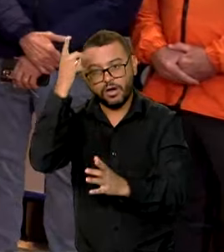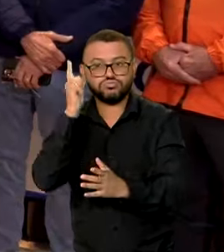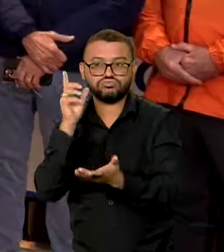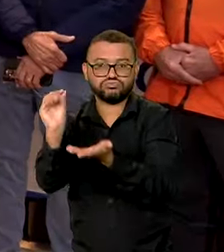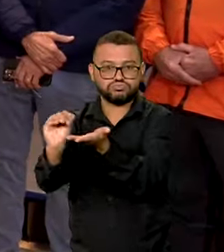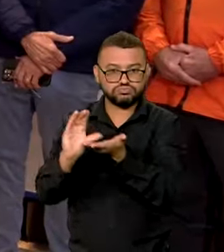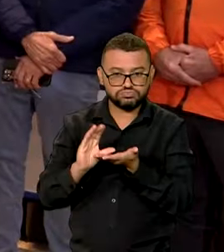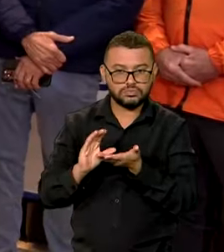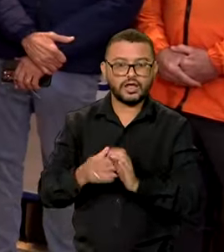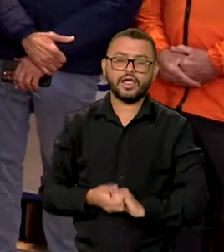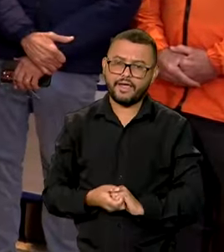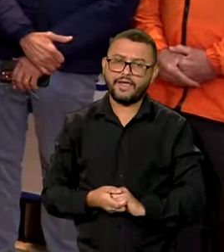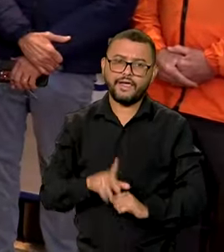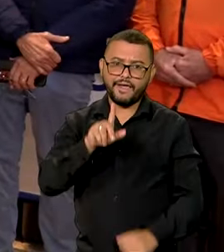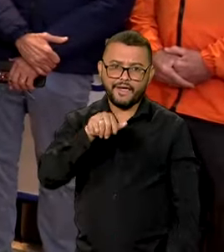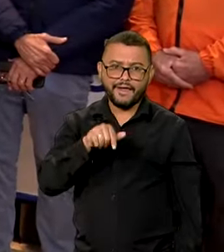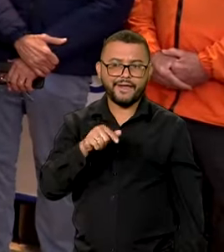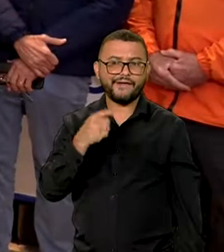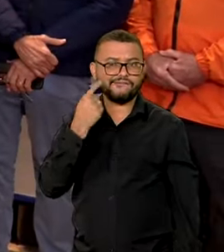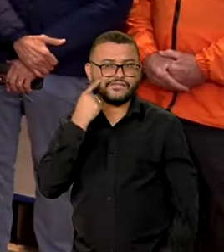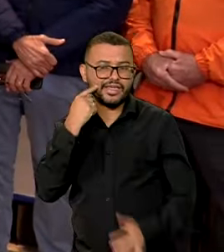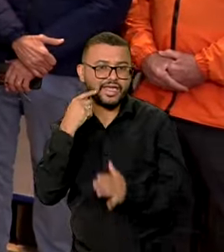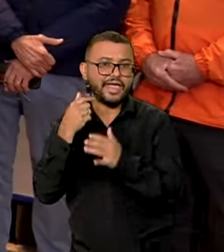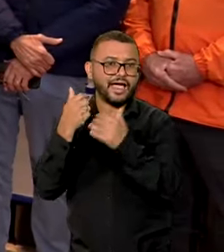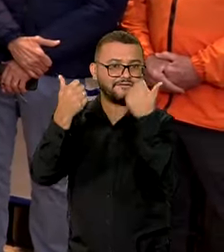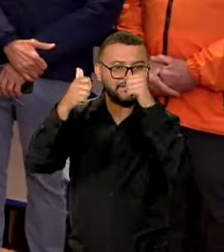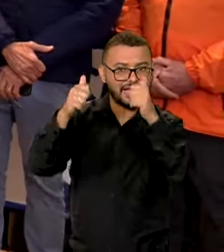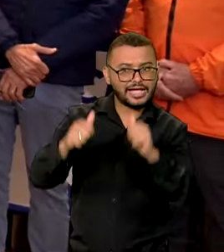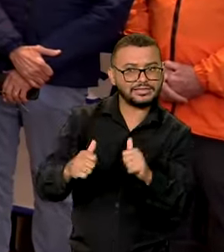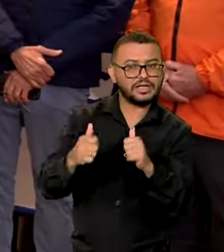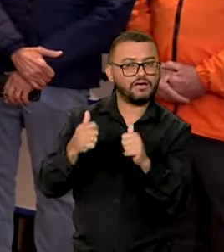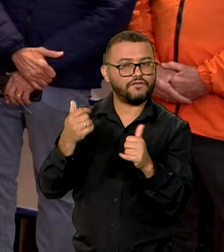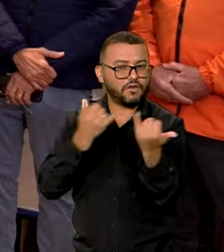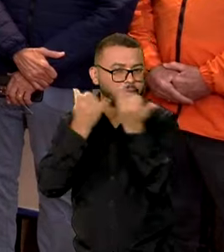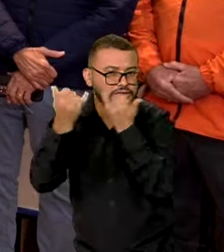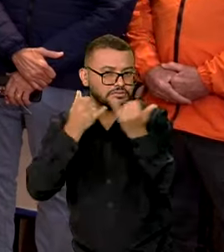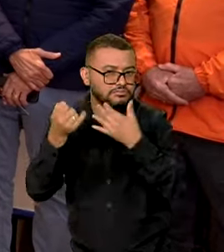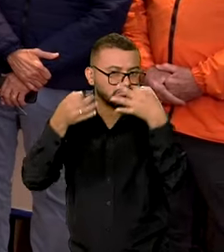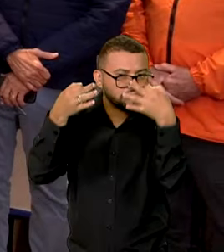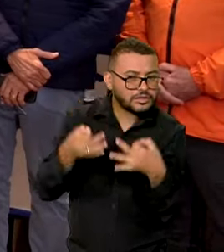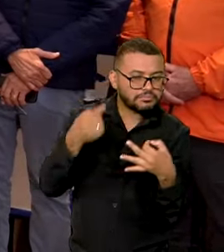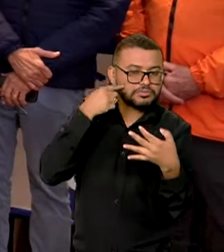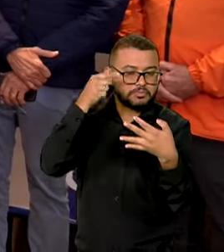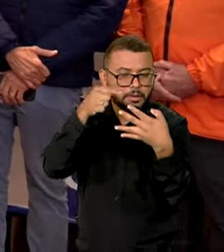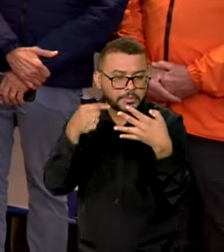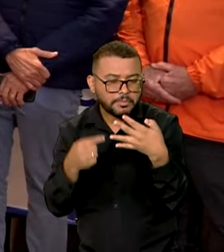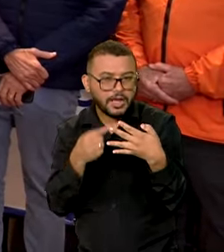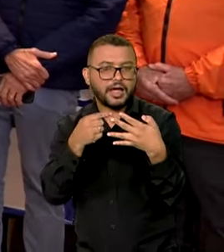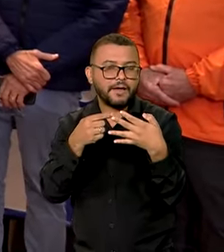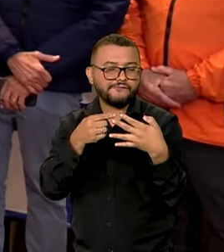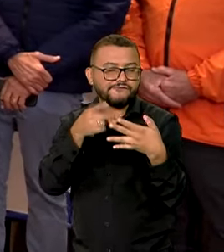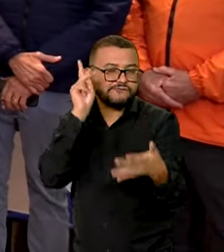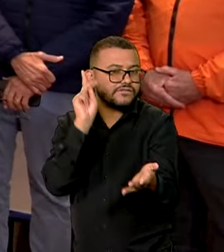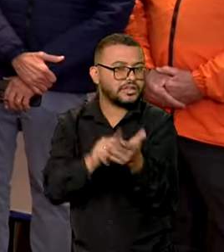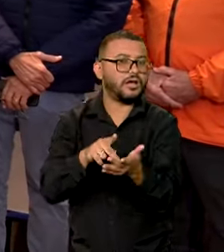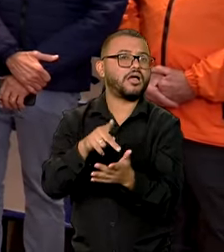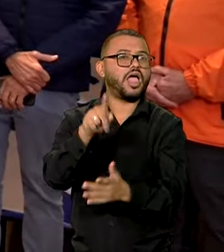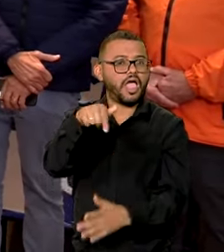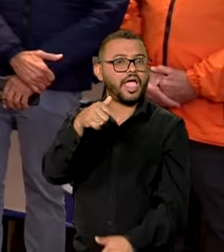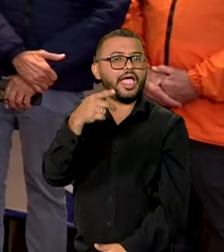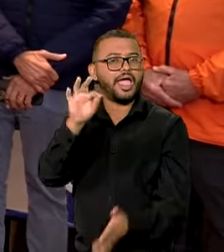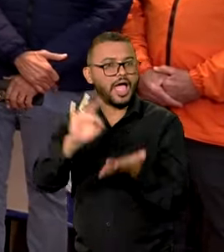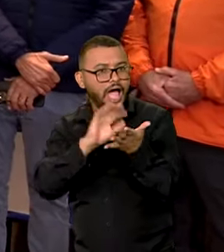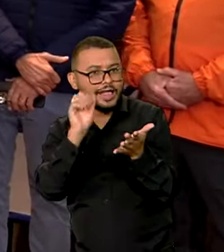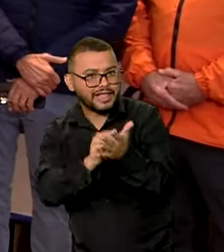Basicamente, é uma checagem de informações para poder comprovar de fato que aqueles